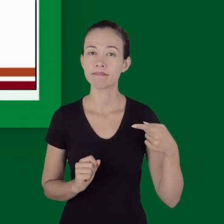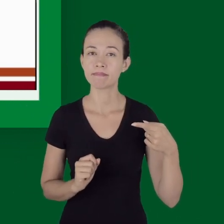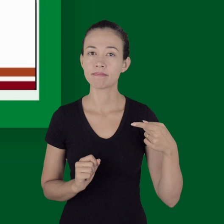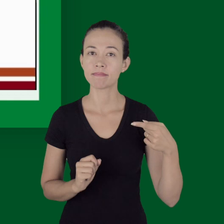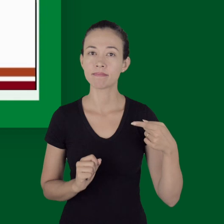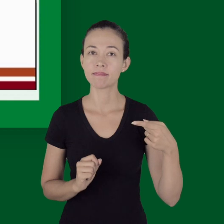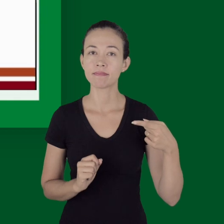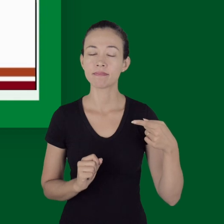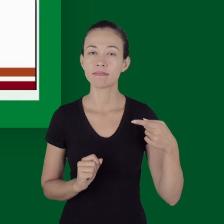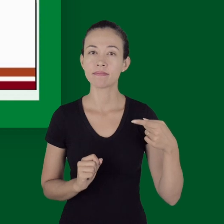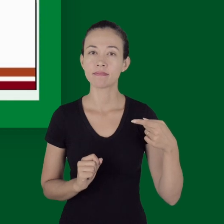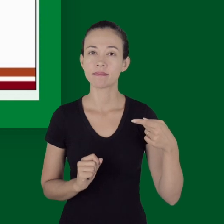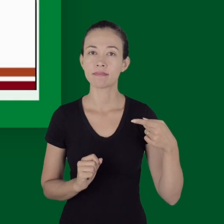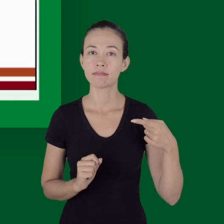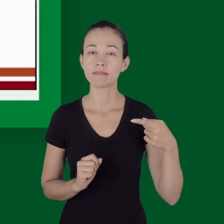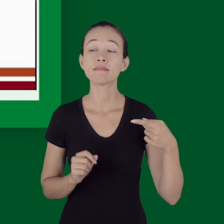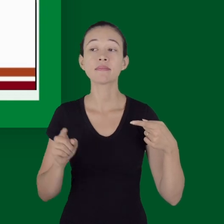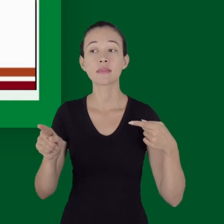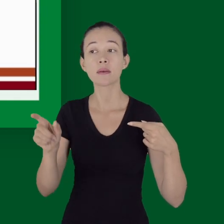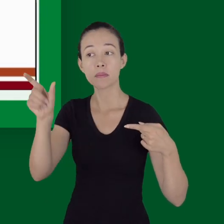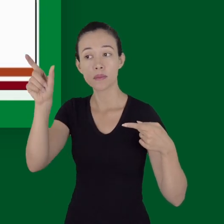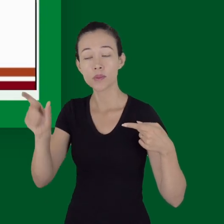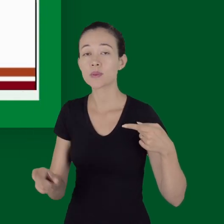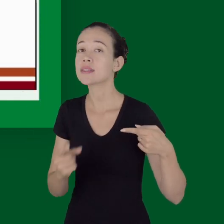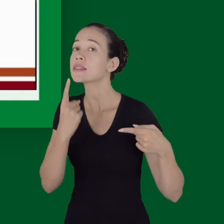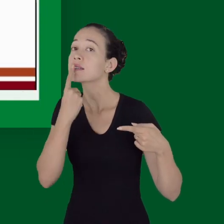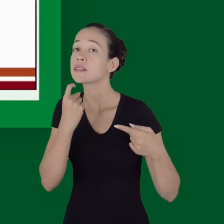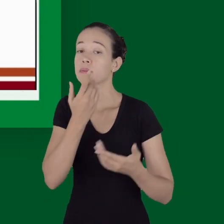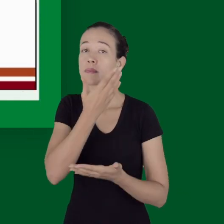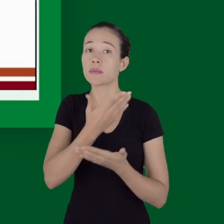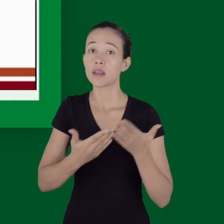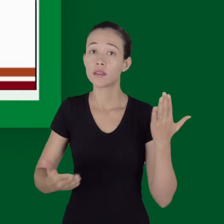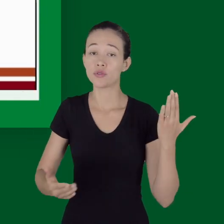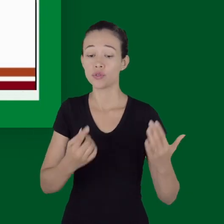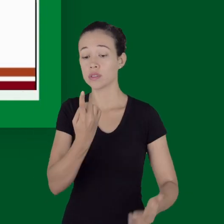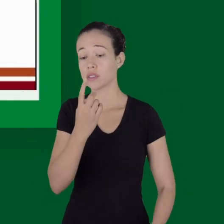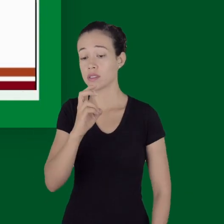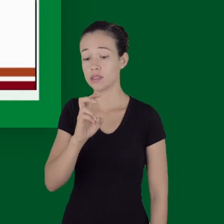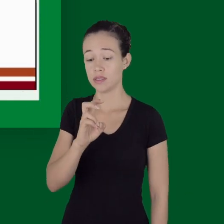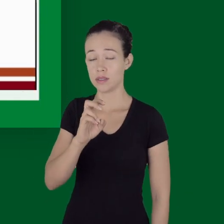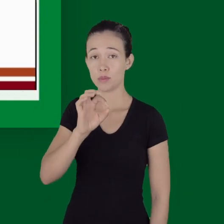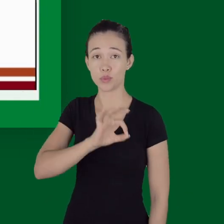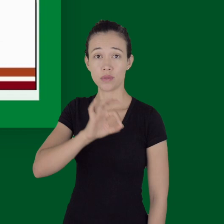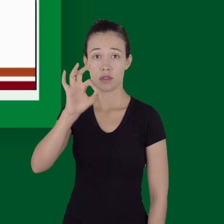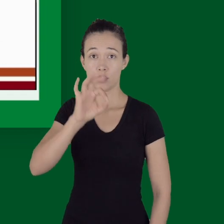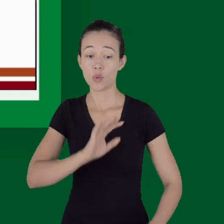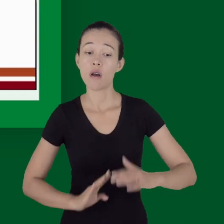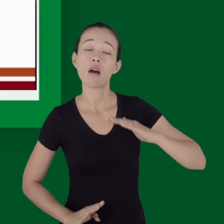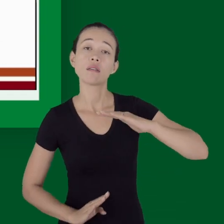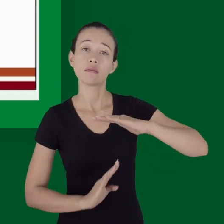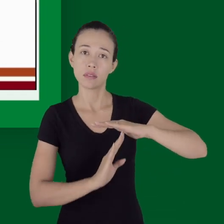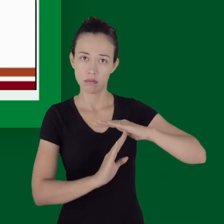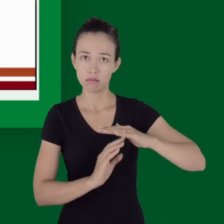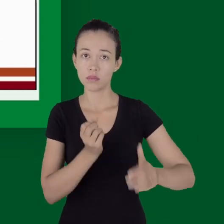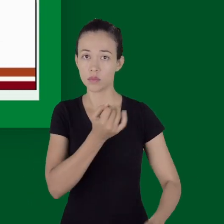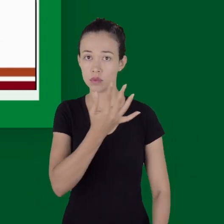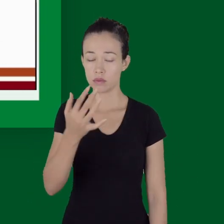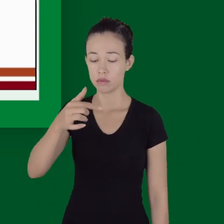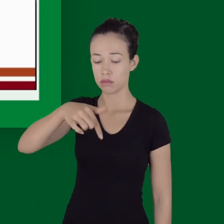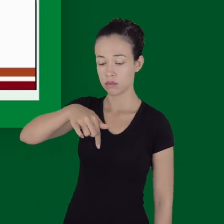choque de classe 1, ele ocorre quando a perda de até 15% do volume sanguíneo,